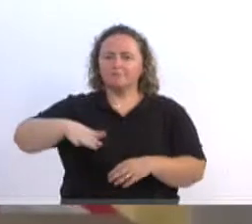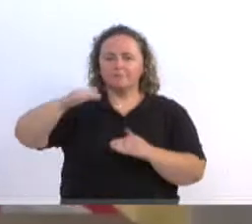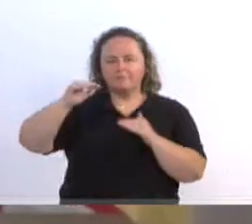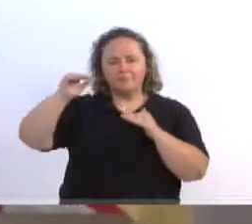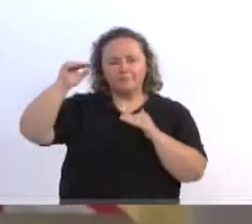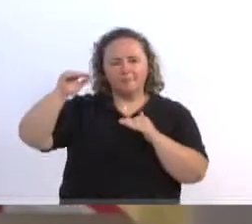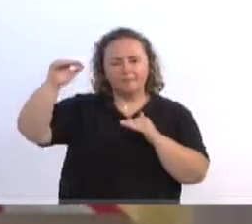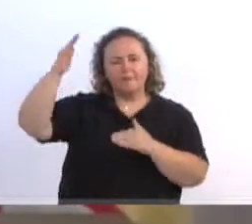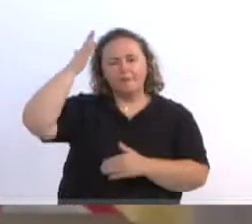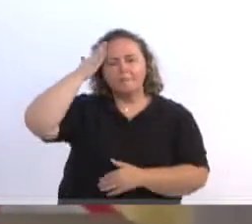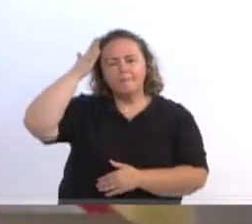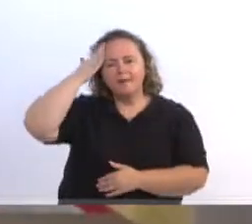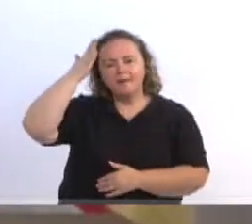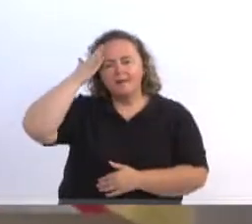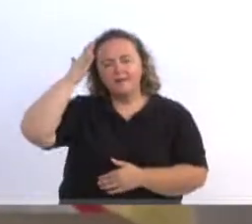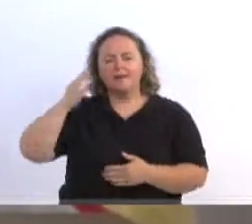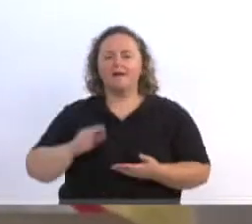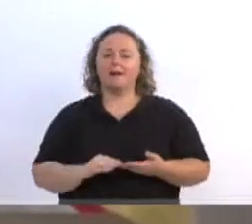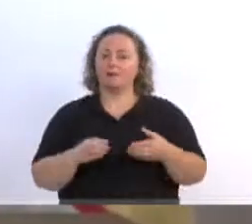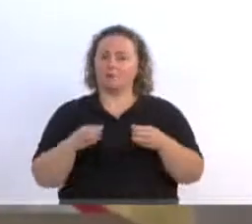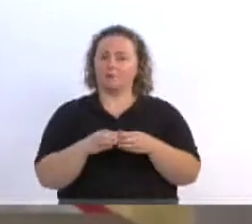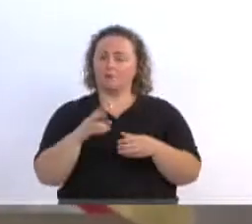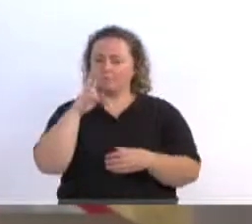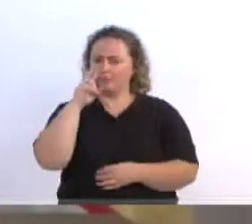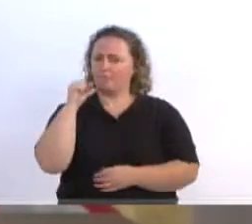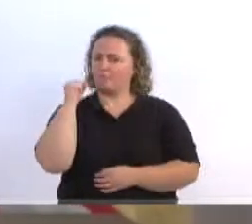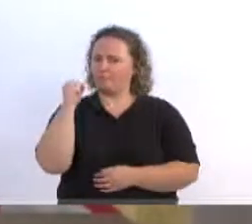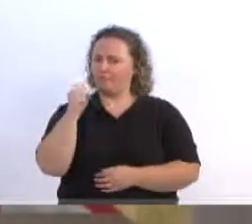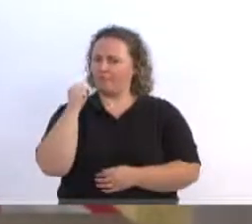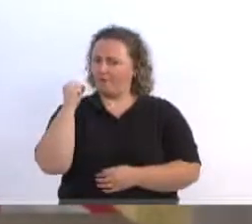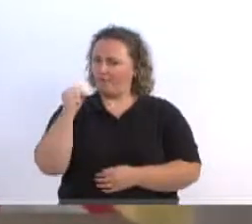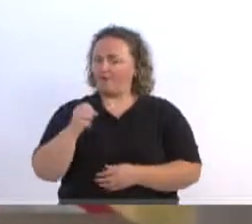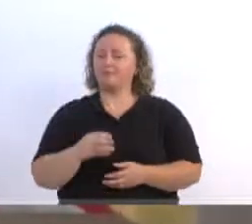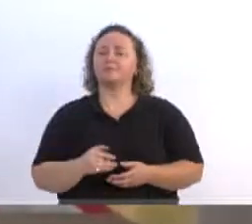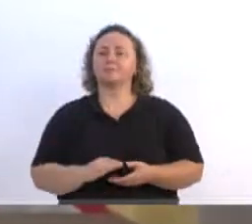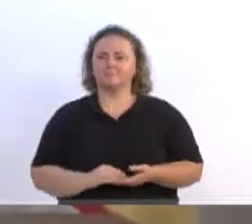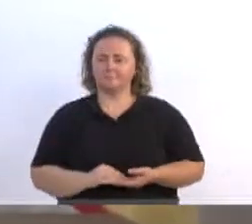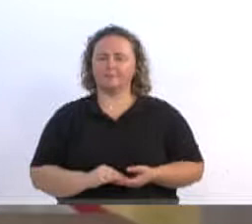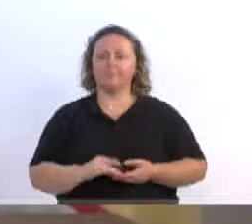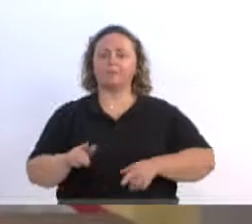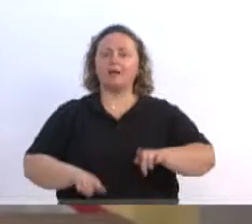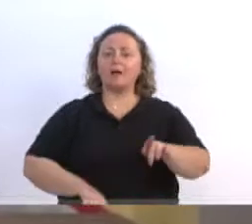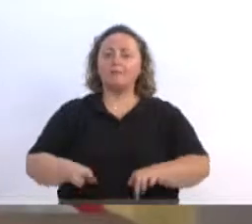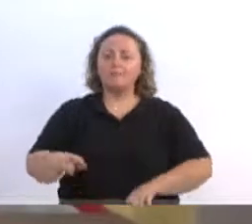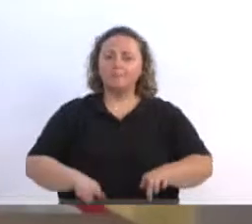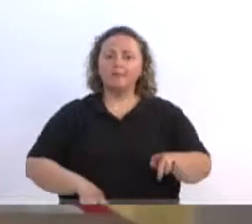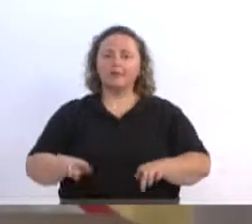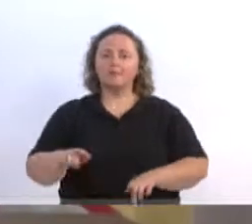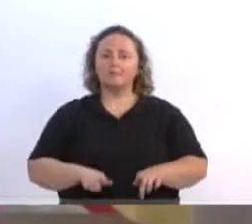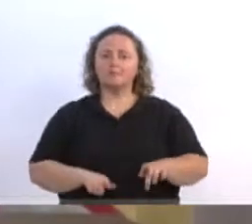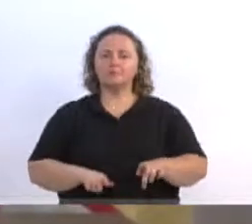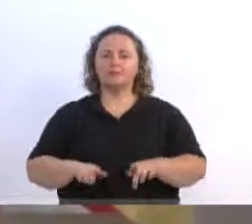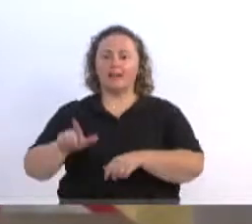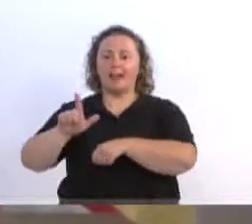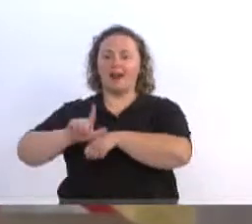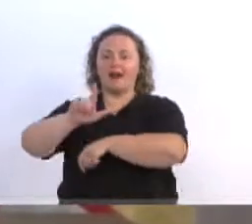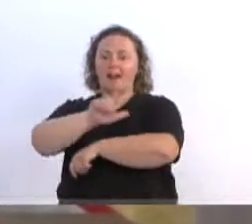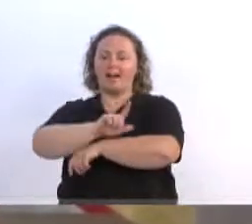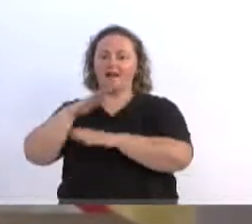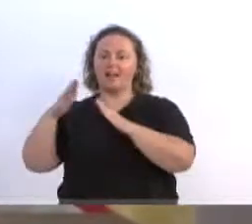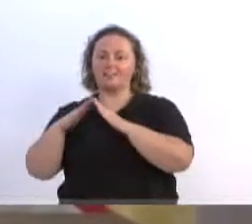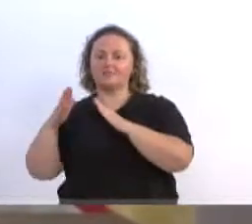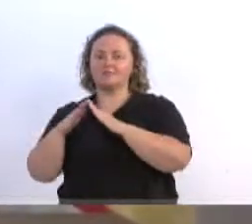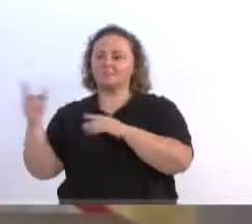pouco, lá no Paraná. Nós temos uma equipe muito forte. Aliás, eu tenho meus primos lá de Lages, que normalmente vêm para cá para competir. Eles fazem a